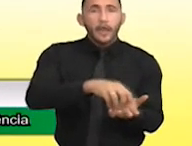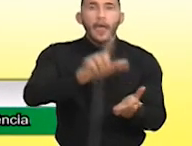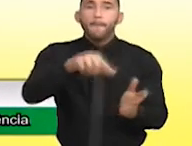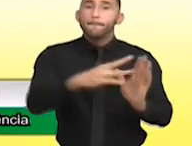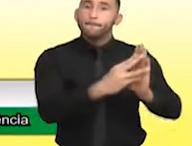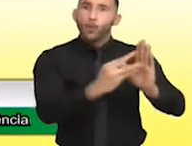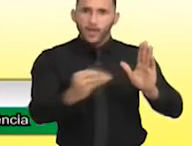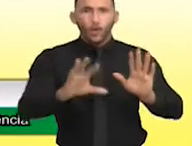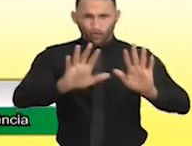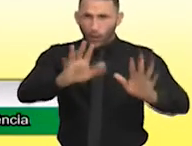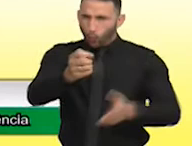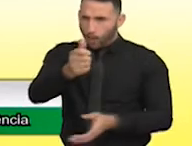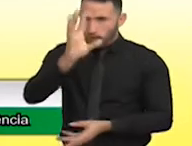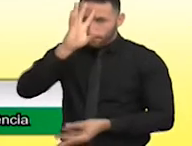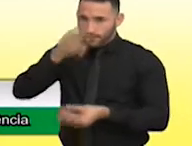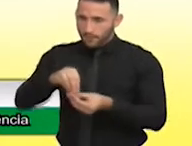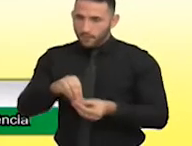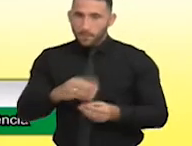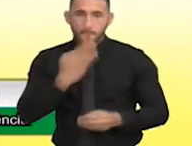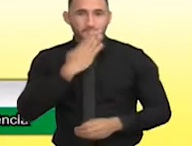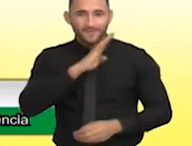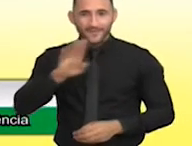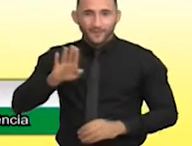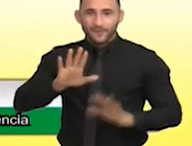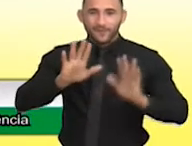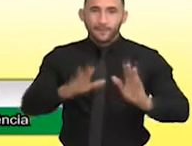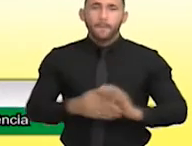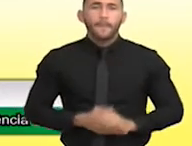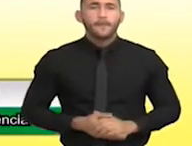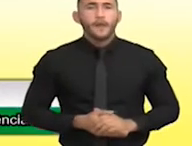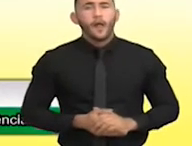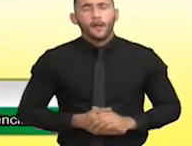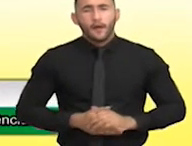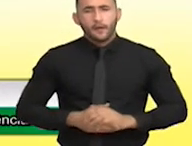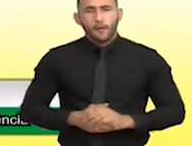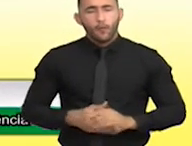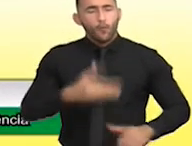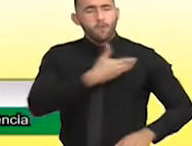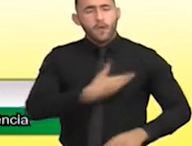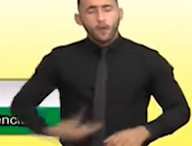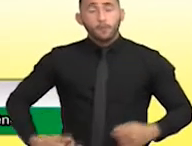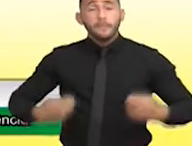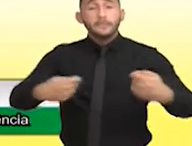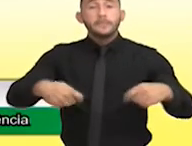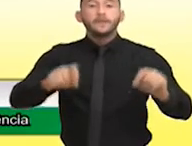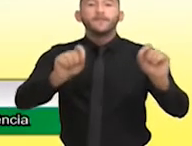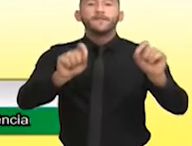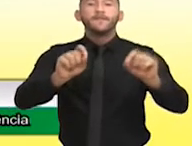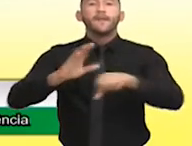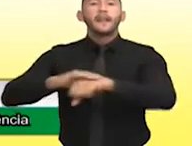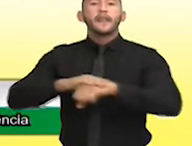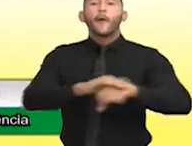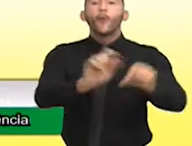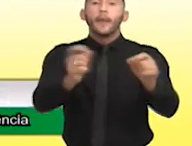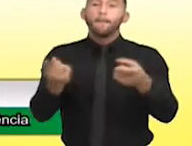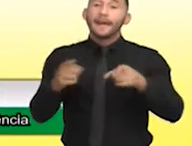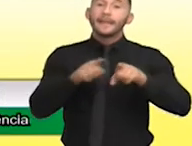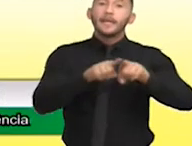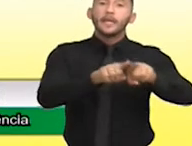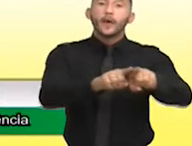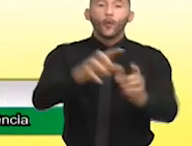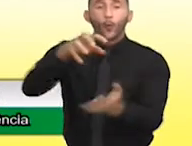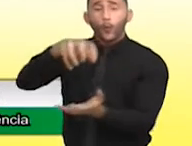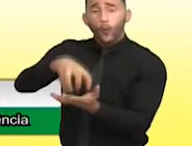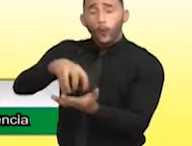Vou finalizar, o mais rápido possível, prometo para vocês, que é uma clínica modelo. Então o poder público tem que fazer o quê? parcerias com clínicas, clínicas privadas,